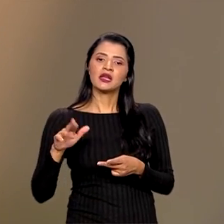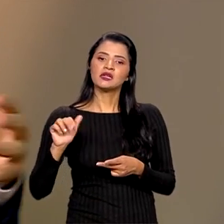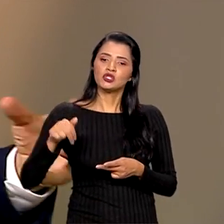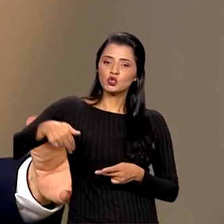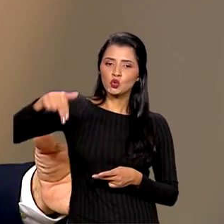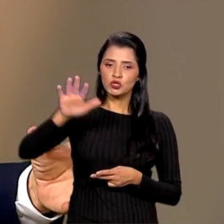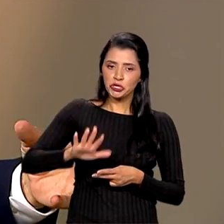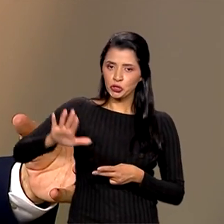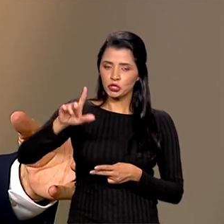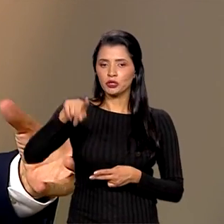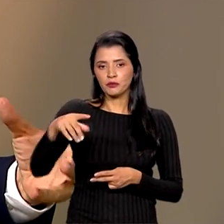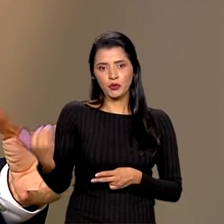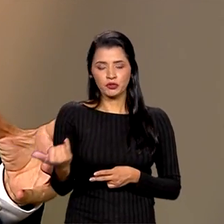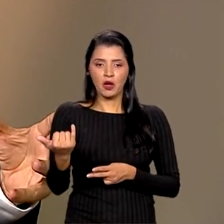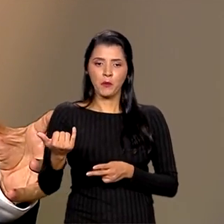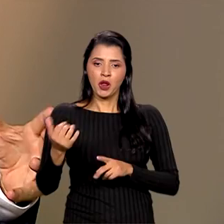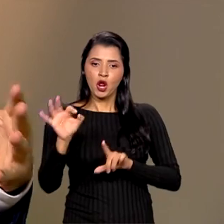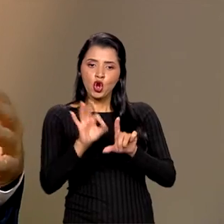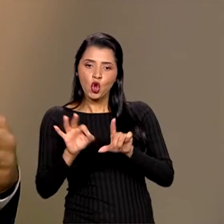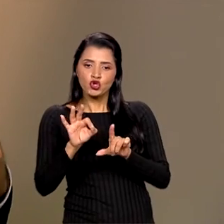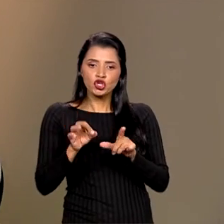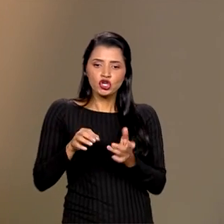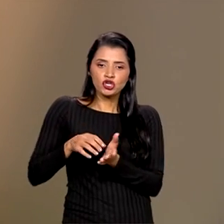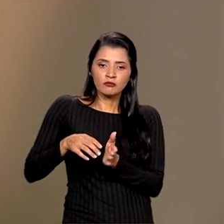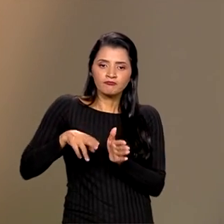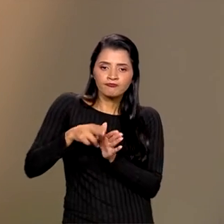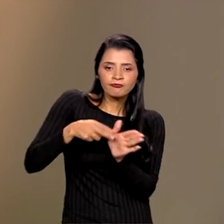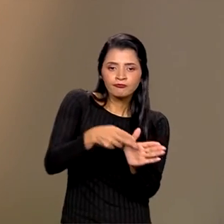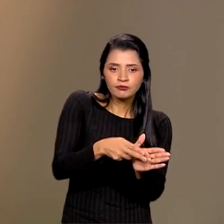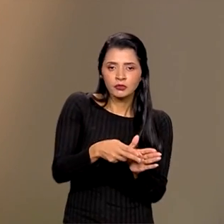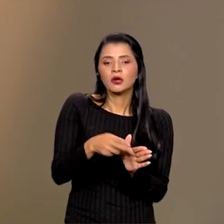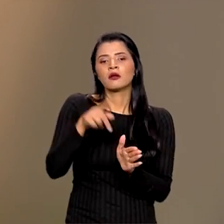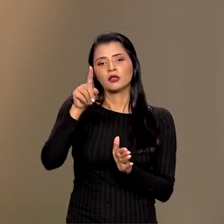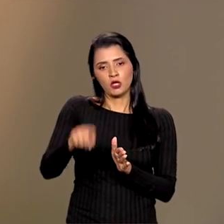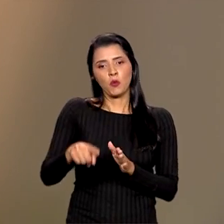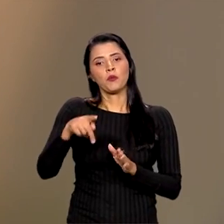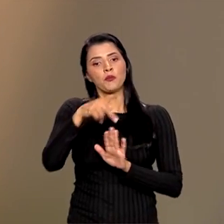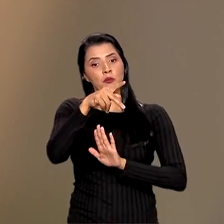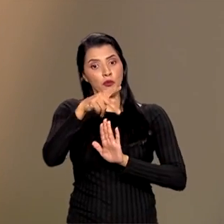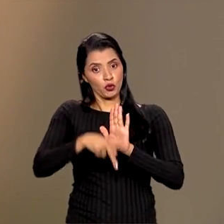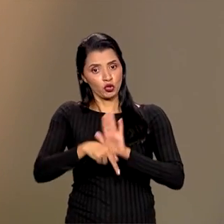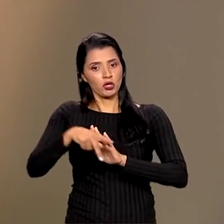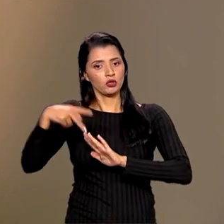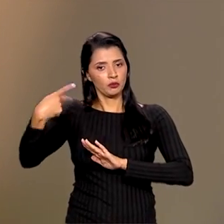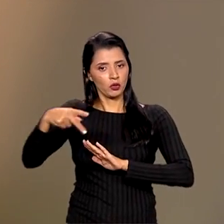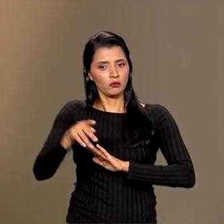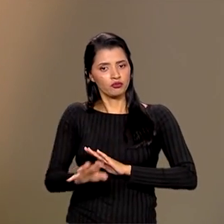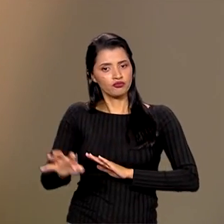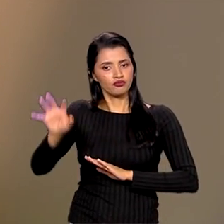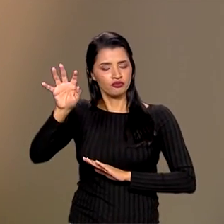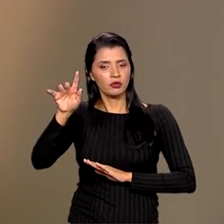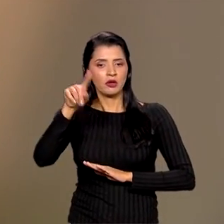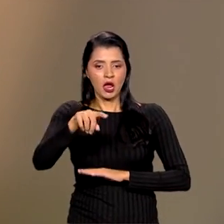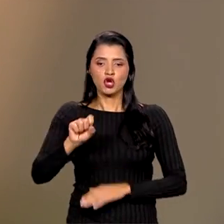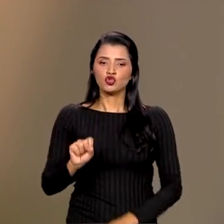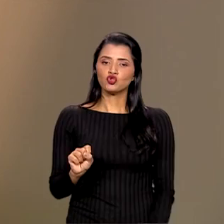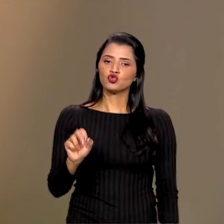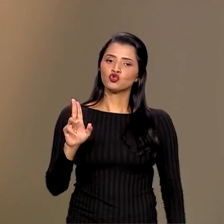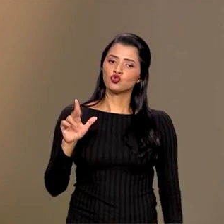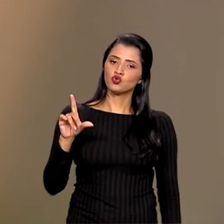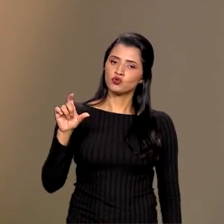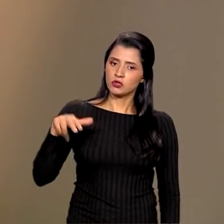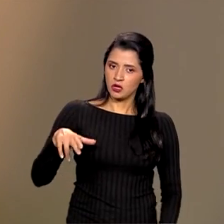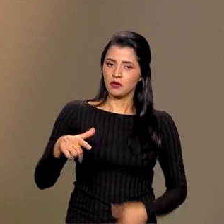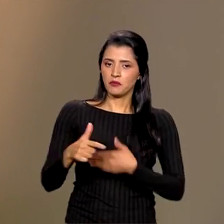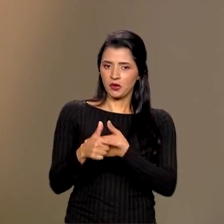para a integração logística da ferrovia. Ou seja, esses são projetos apenas para citar dois, que têm caráter regional, e que a Sudene tem participação. Por exemplo,